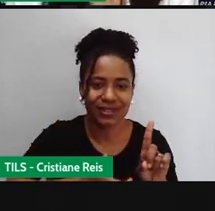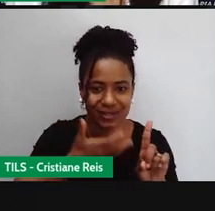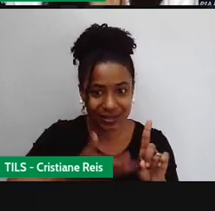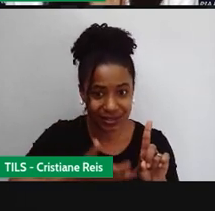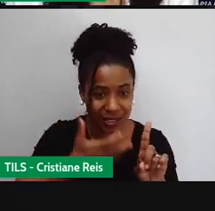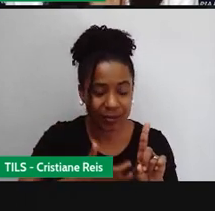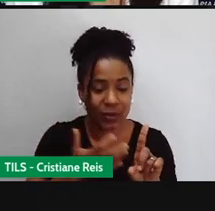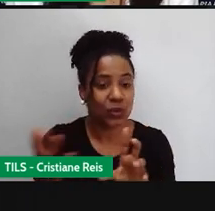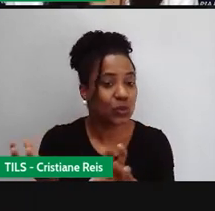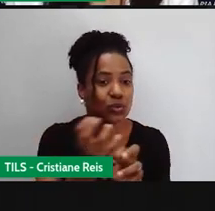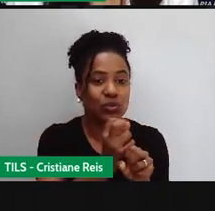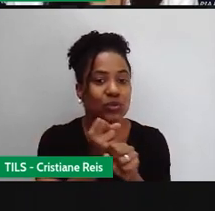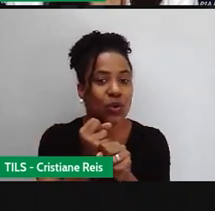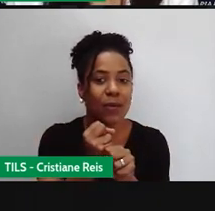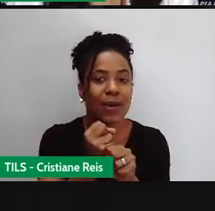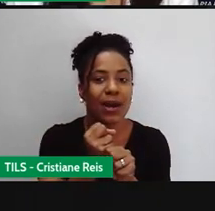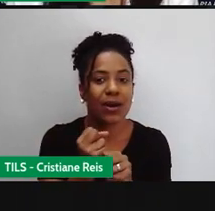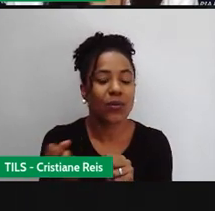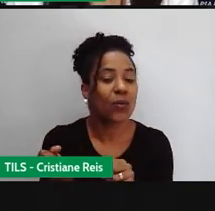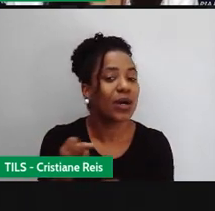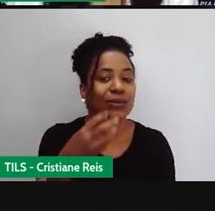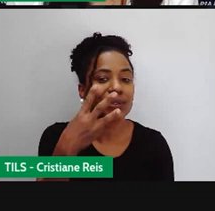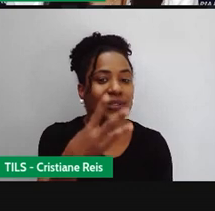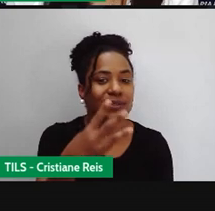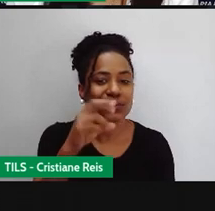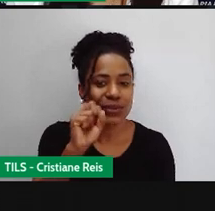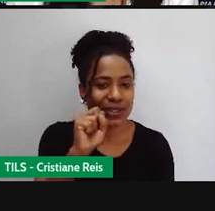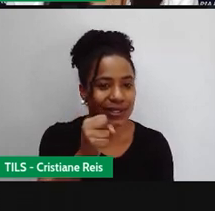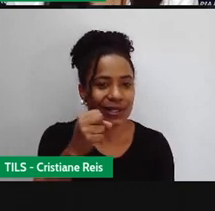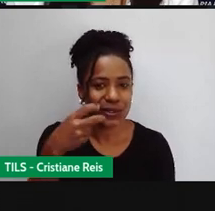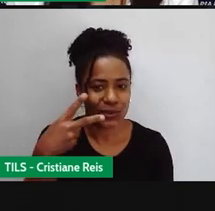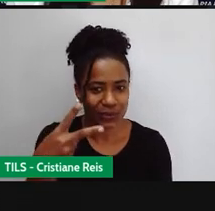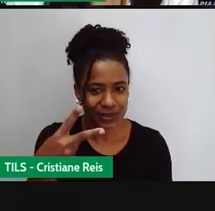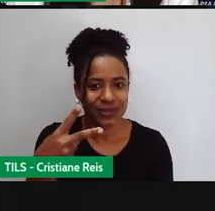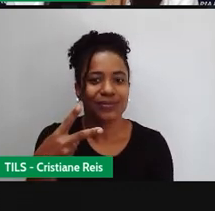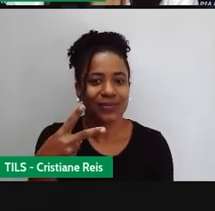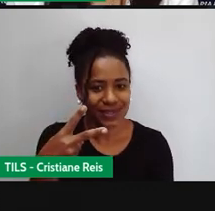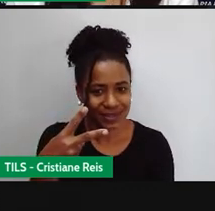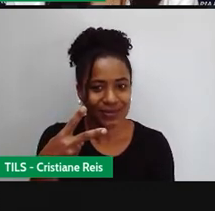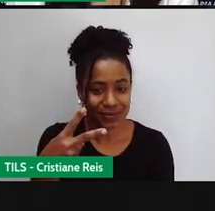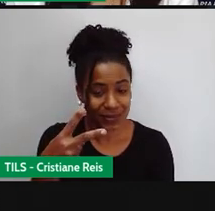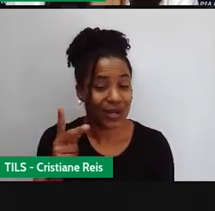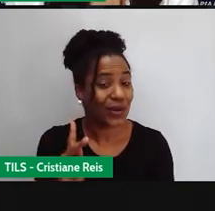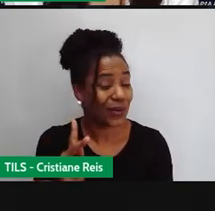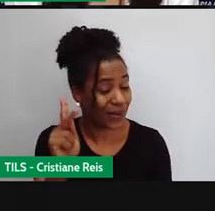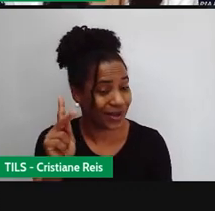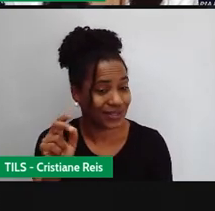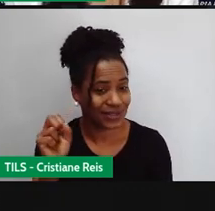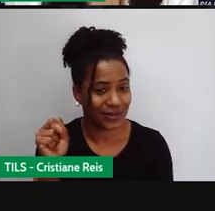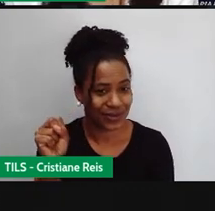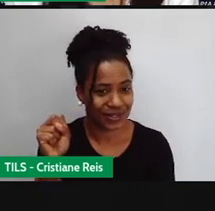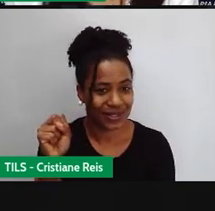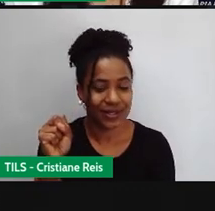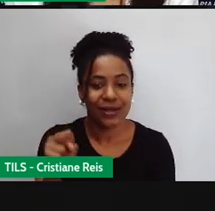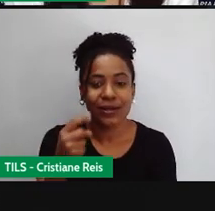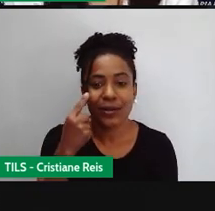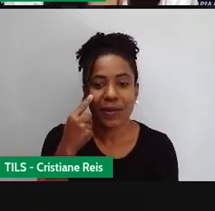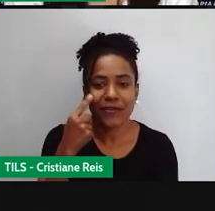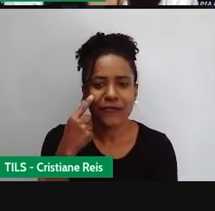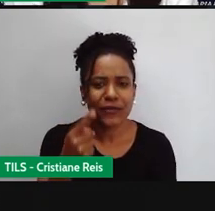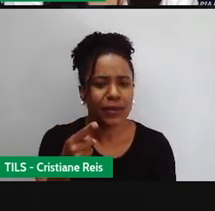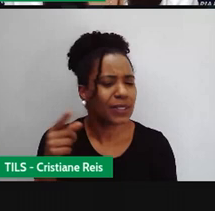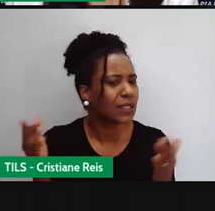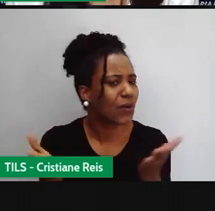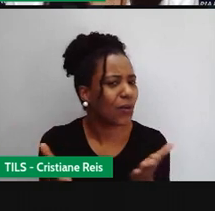O consumo nesses dois meses foi aí de 382 quilowatts ouro. Mas aí, fala no consumo